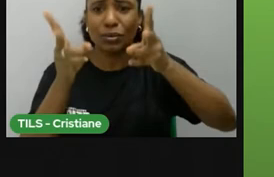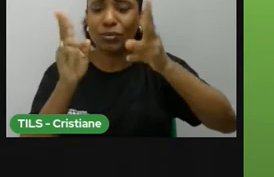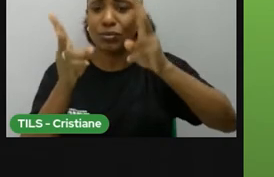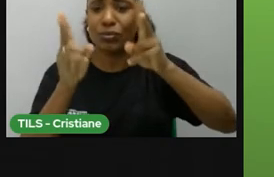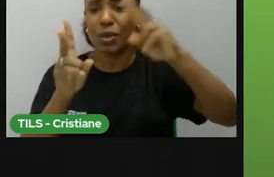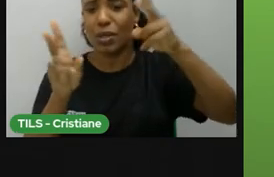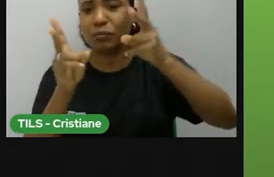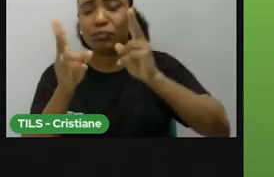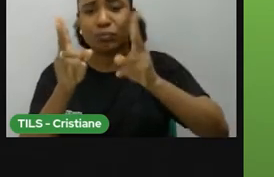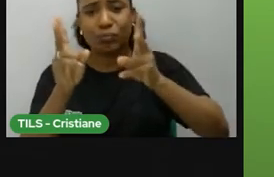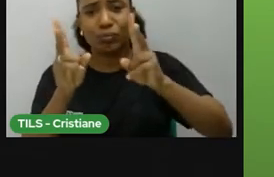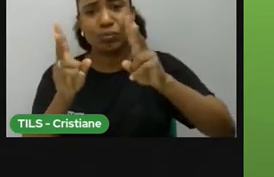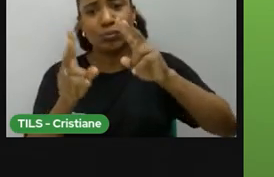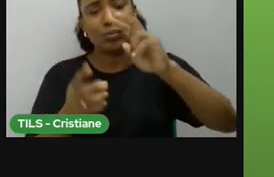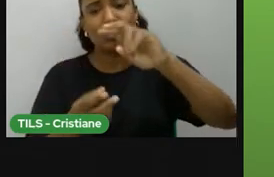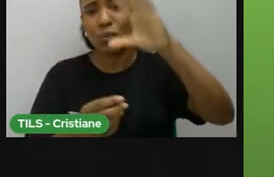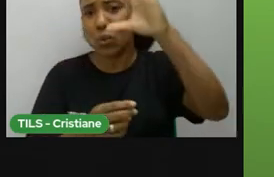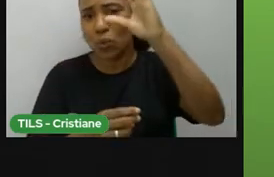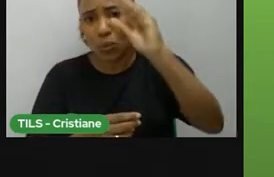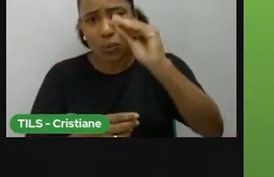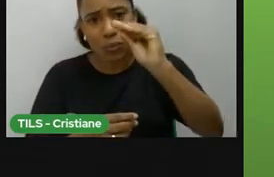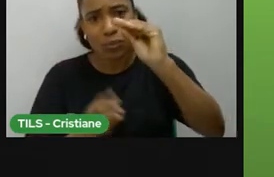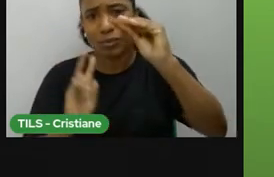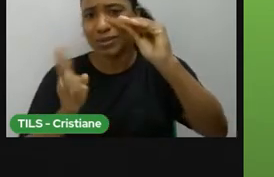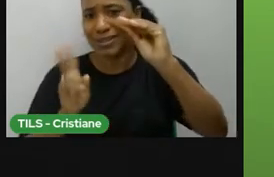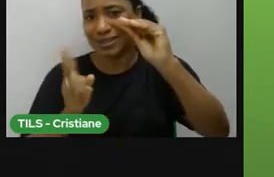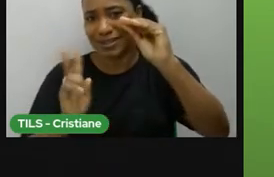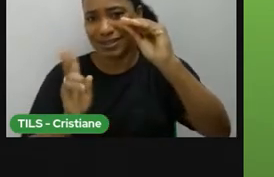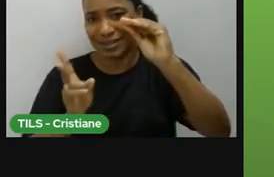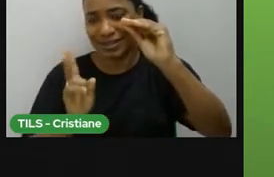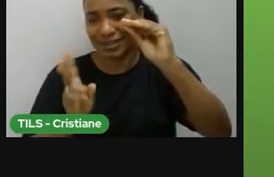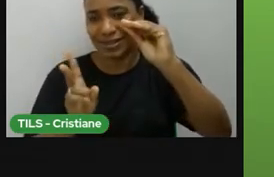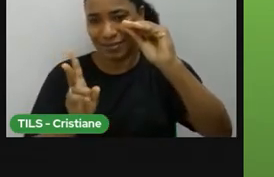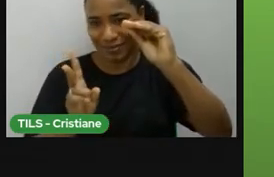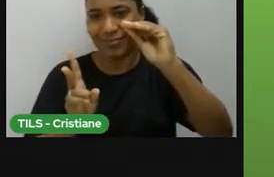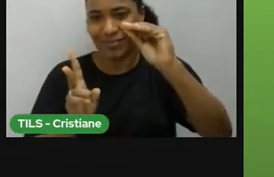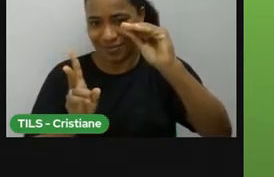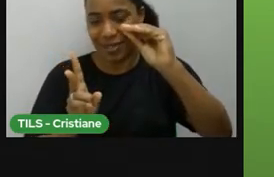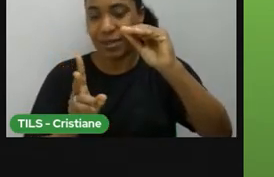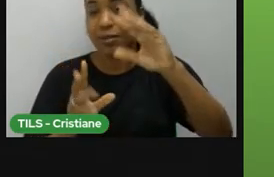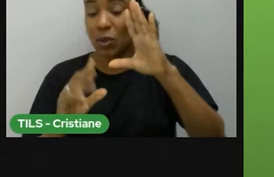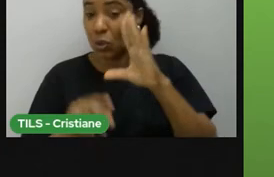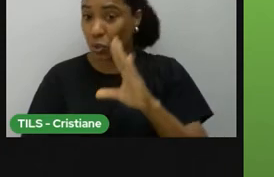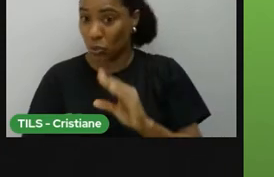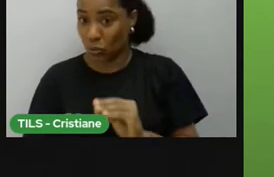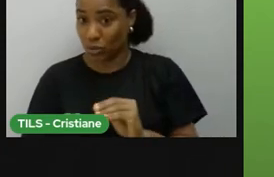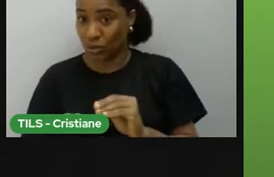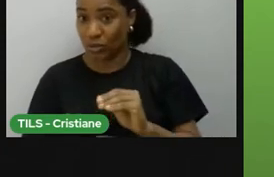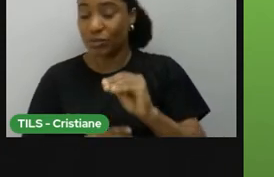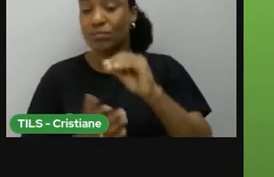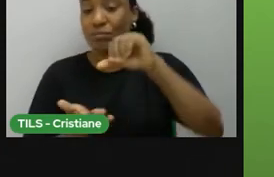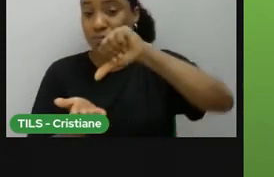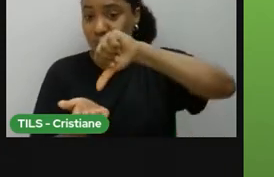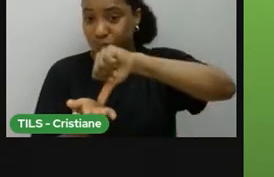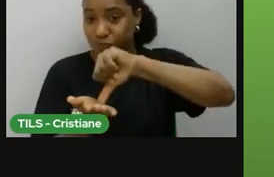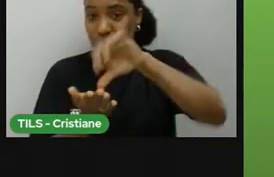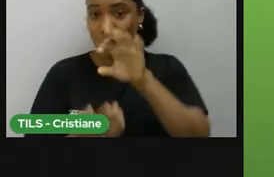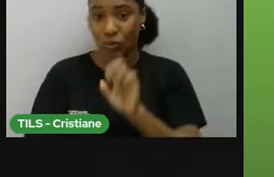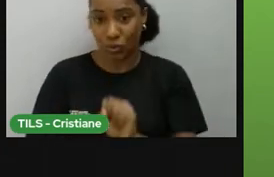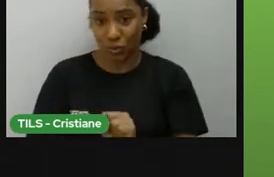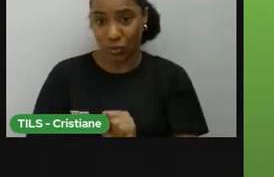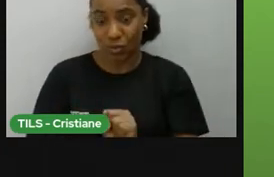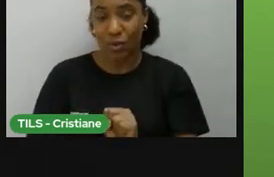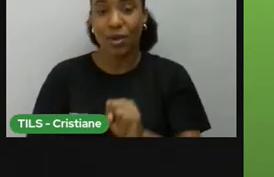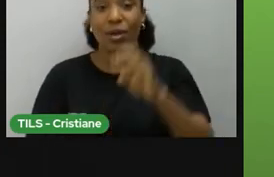aqui vai continuar sempre sendo noite, ó, então a gente chama de noite polar. Então, eu tenho, né, aqui duas estações